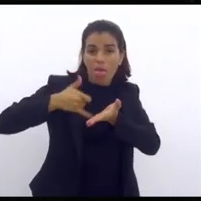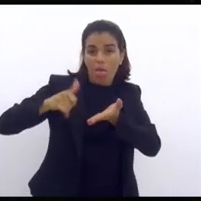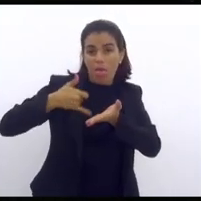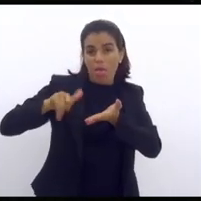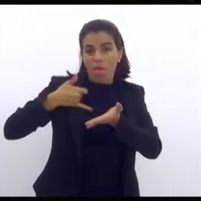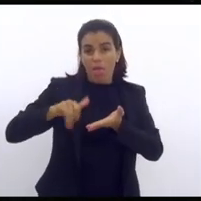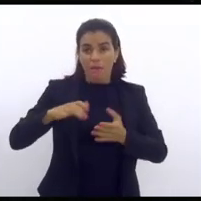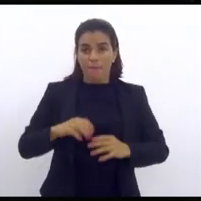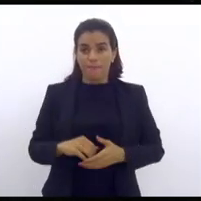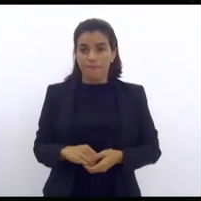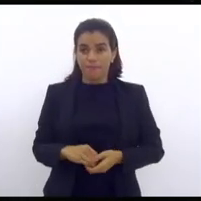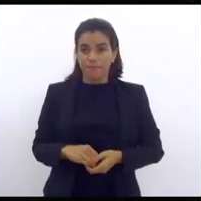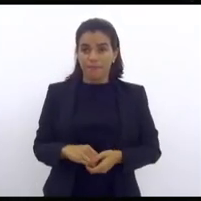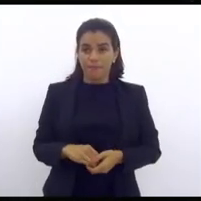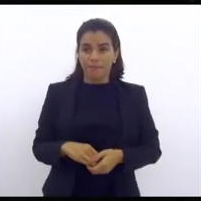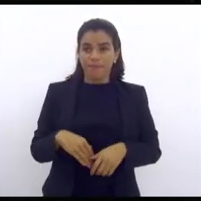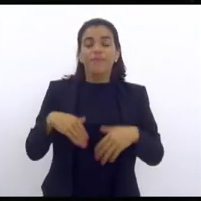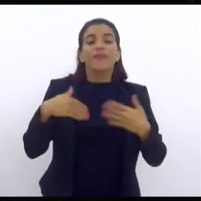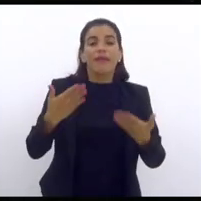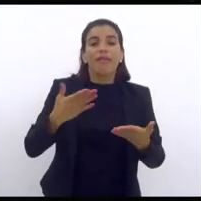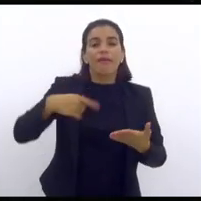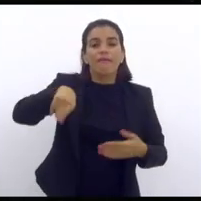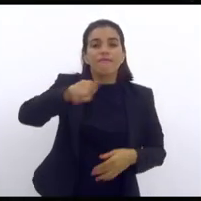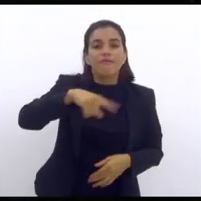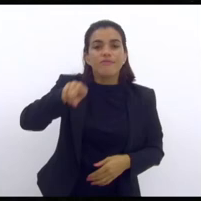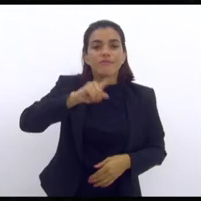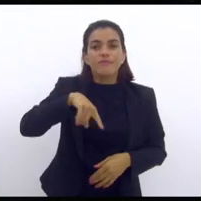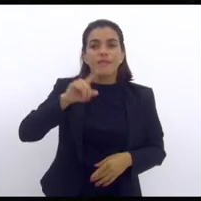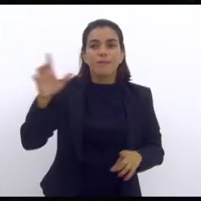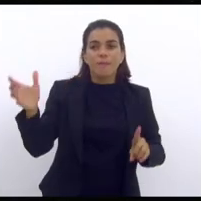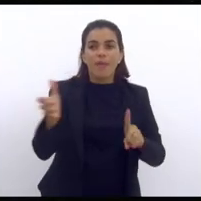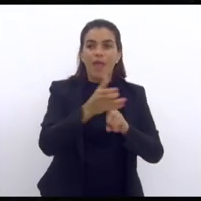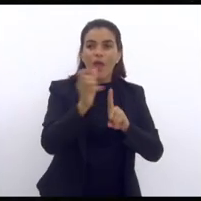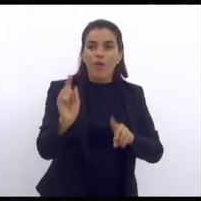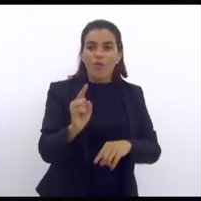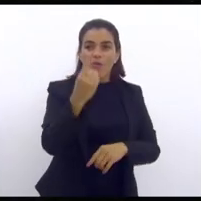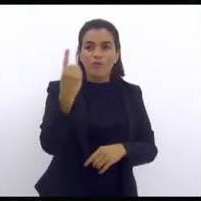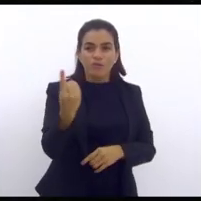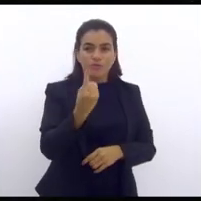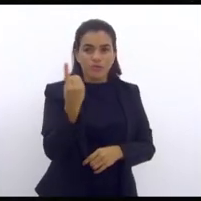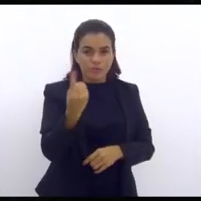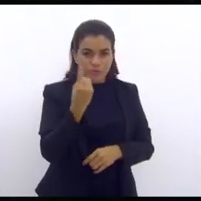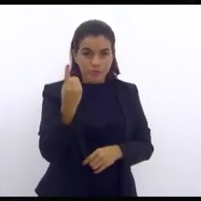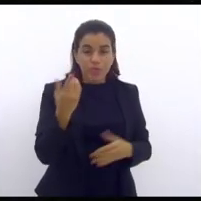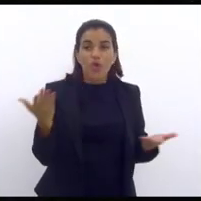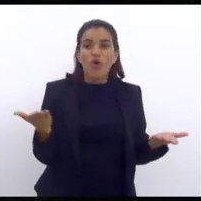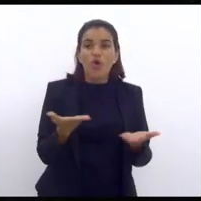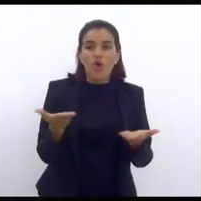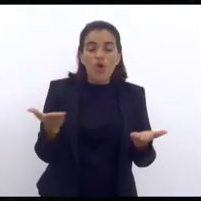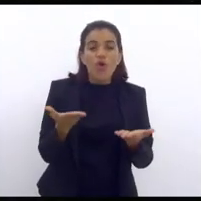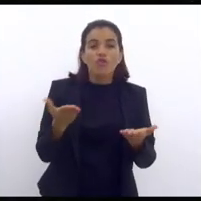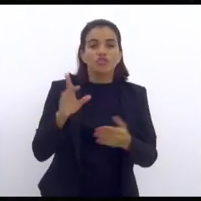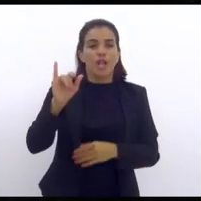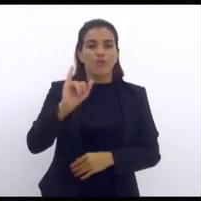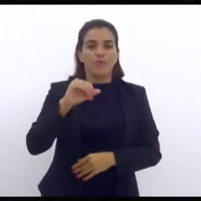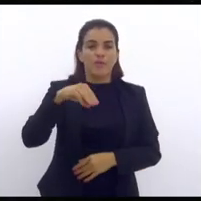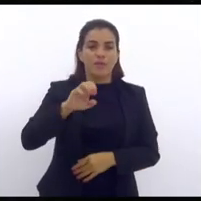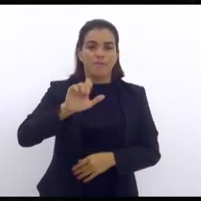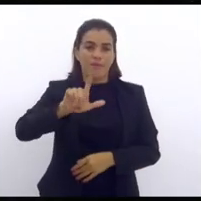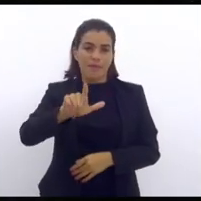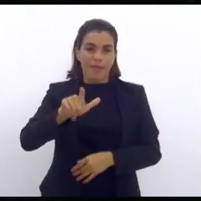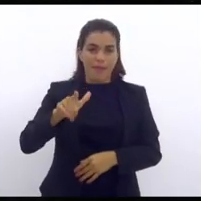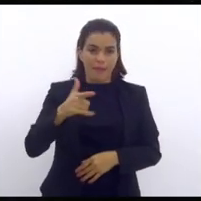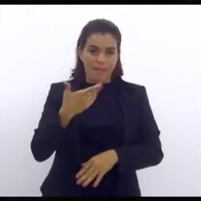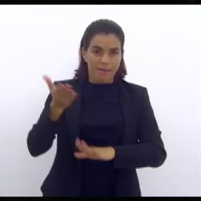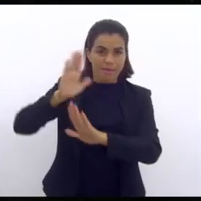Andam em bando. Cadê vocês? Que pegaram um só, sozinho. Que hoje deu a cara no Instituto Médico Legal e mostrou as